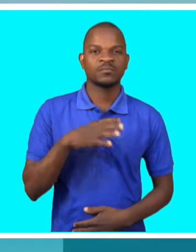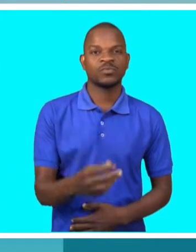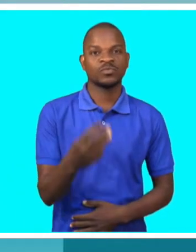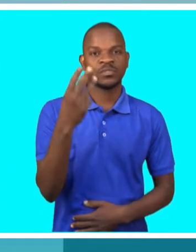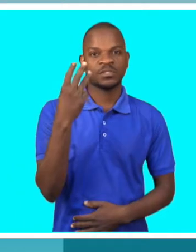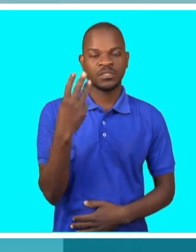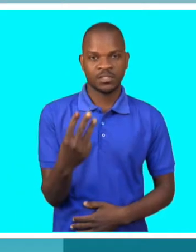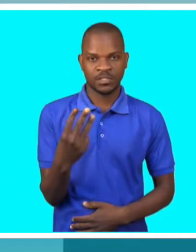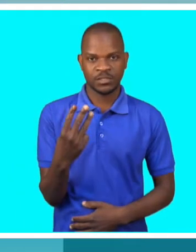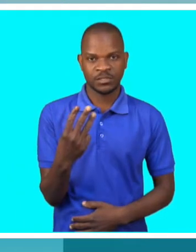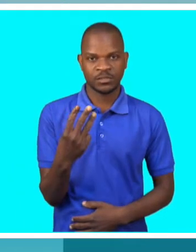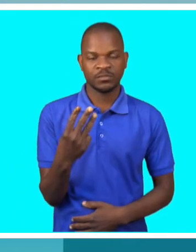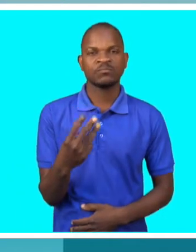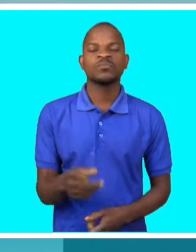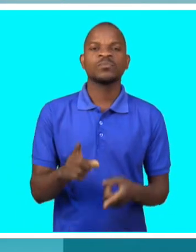anos.